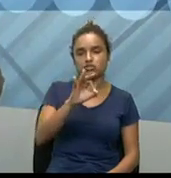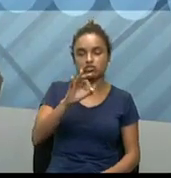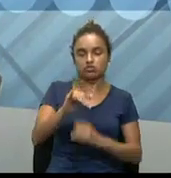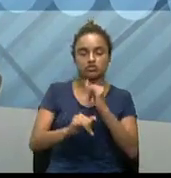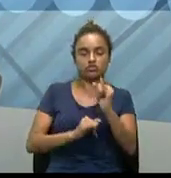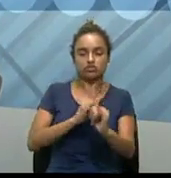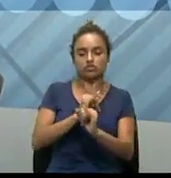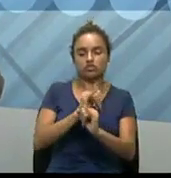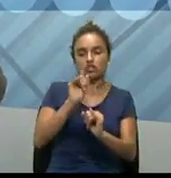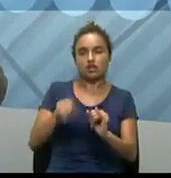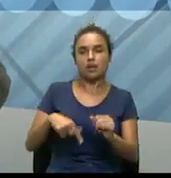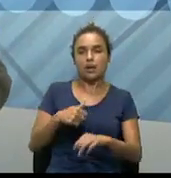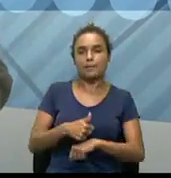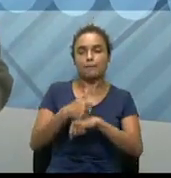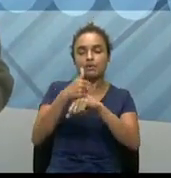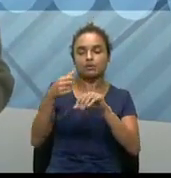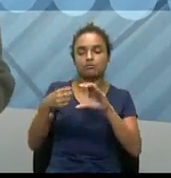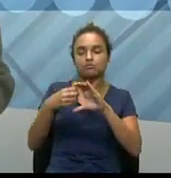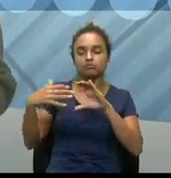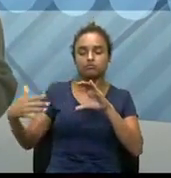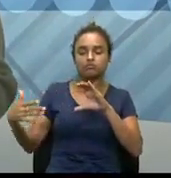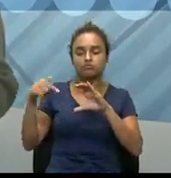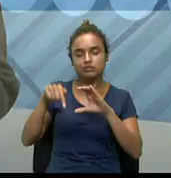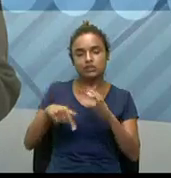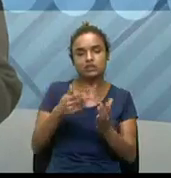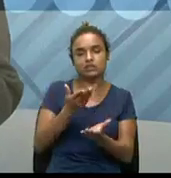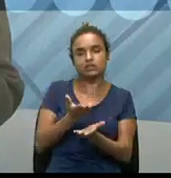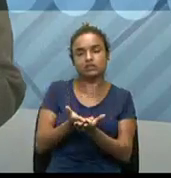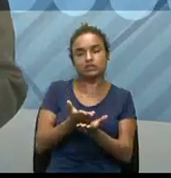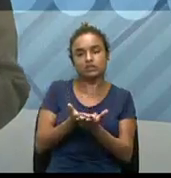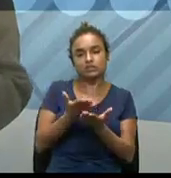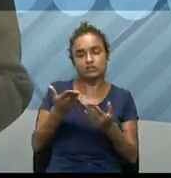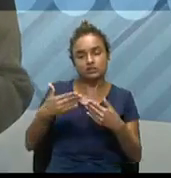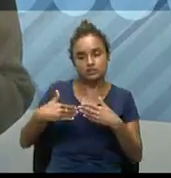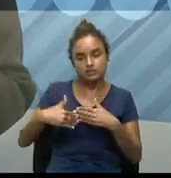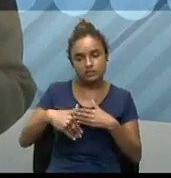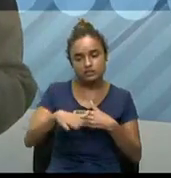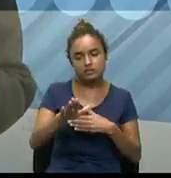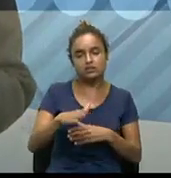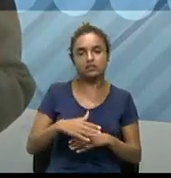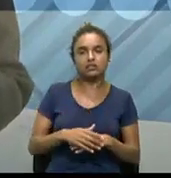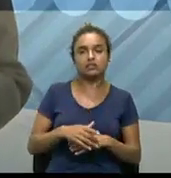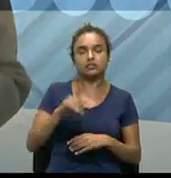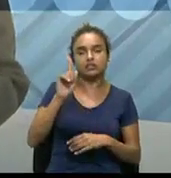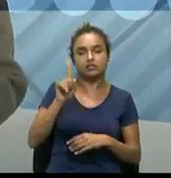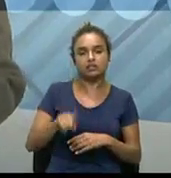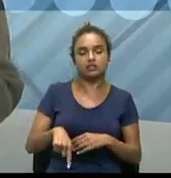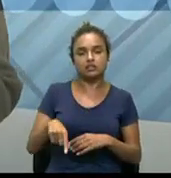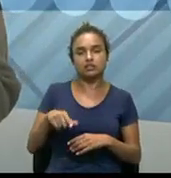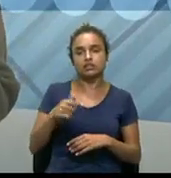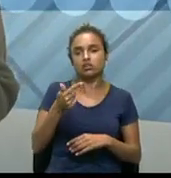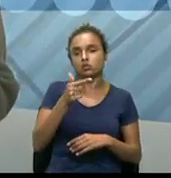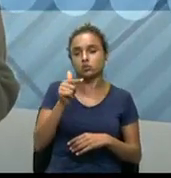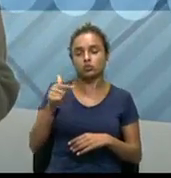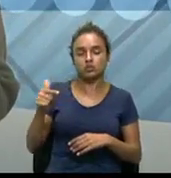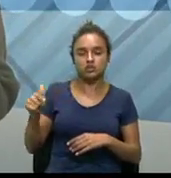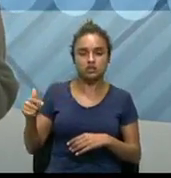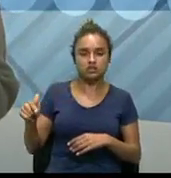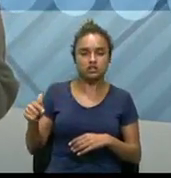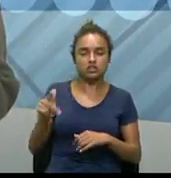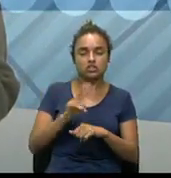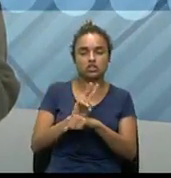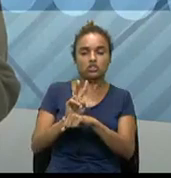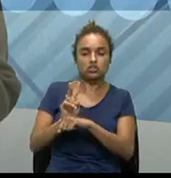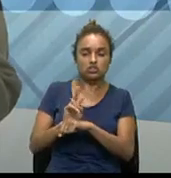falar durante, ao longo da nossa aula, ela é descentralizada e, por